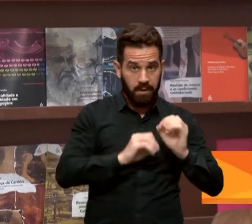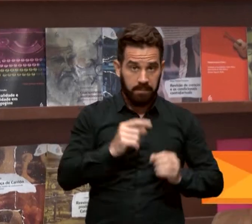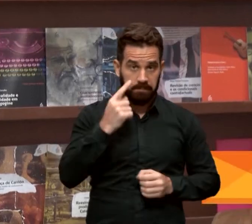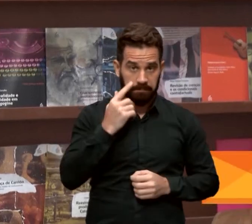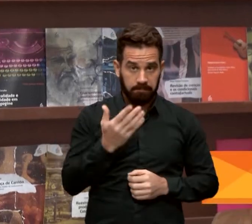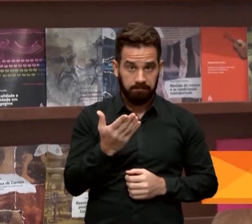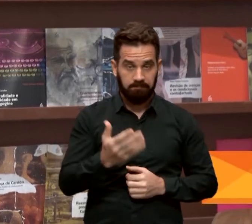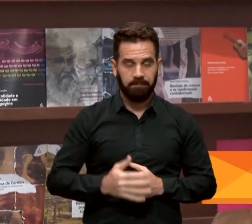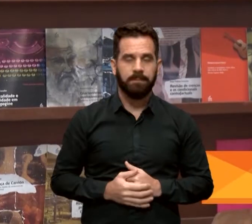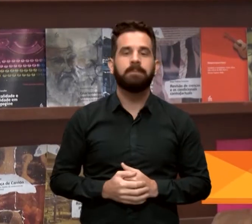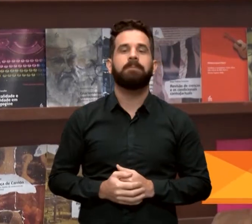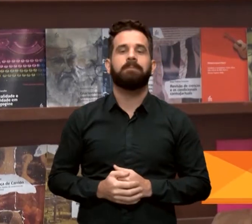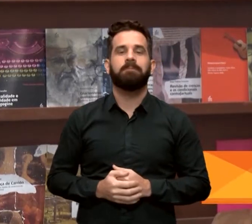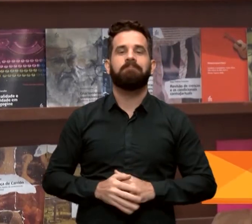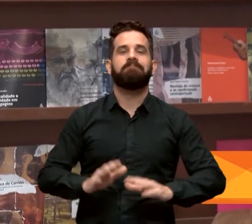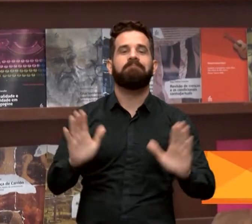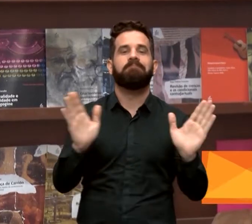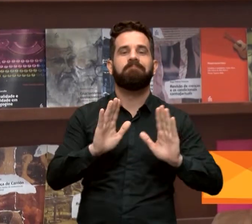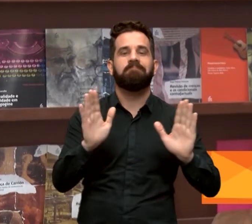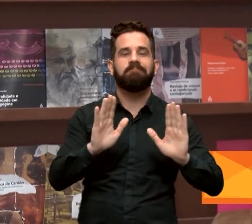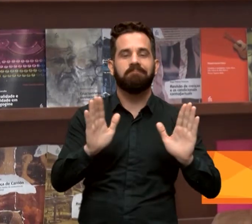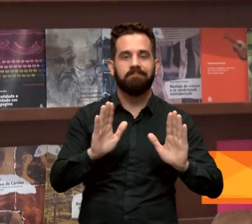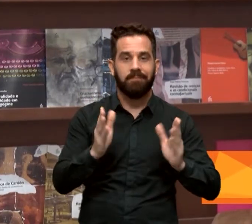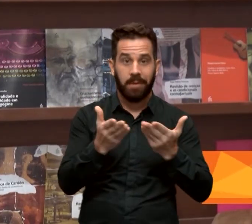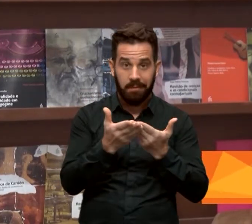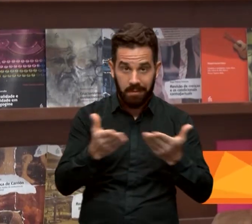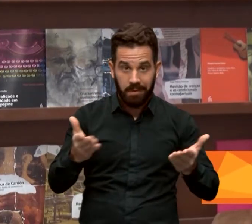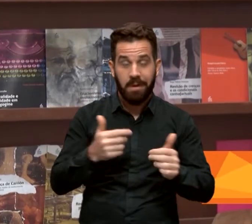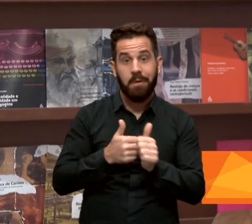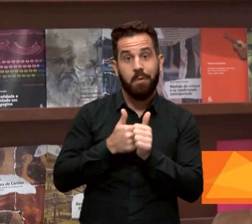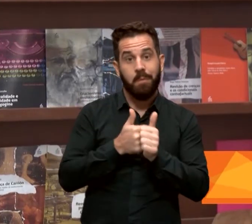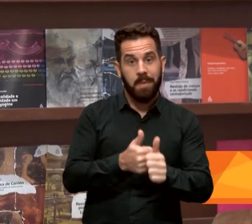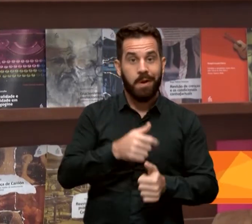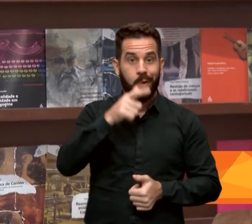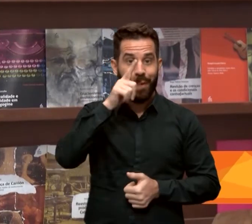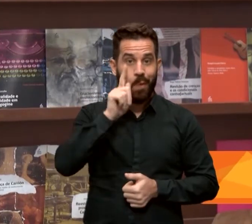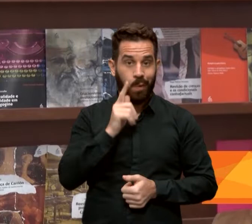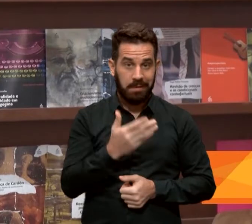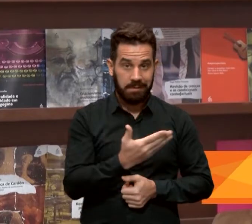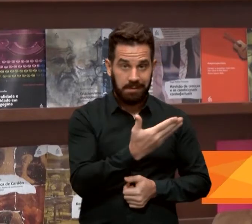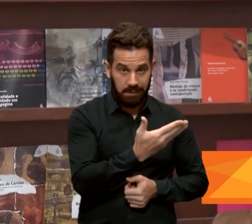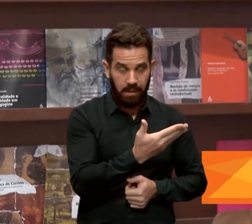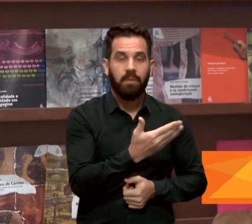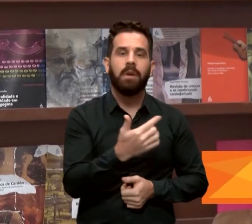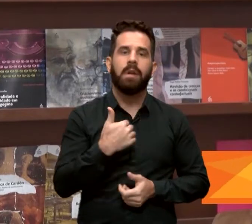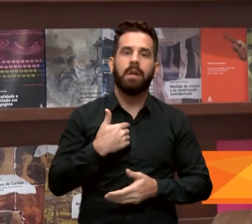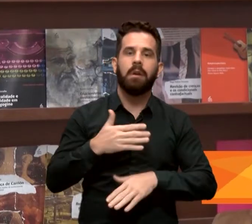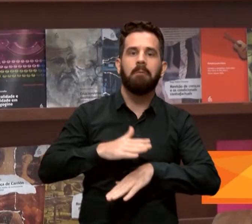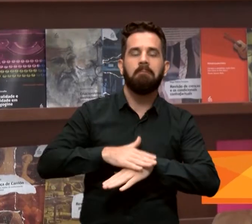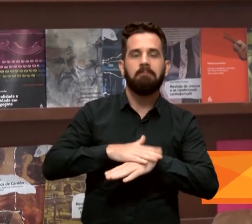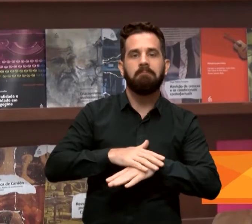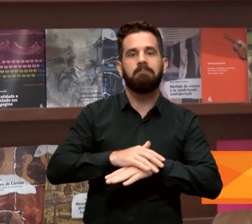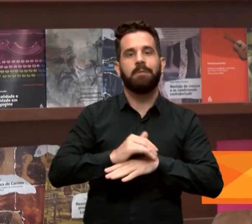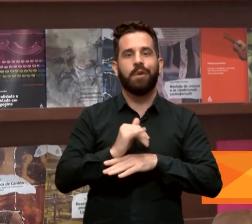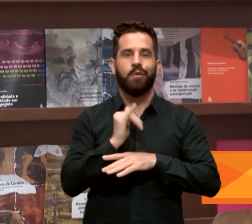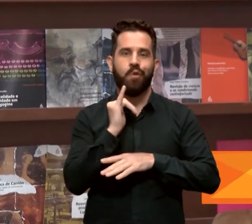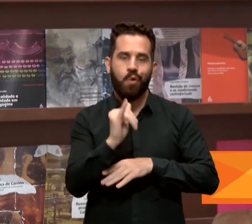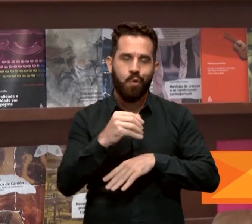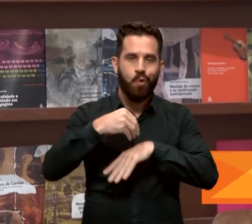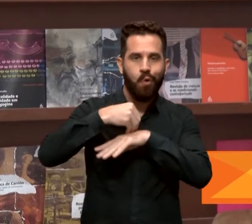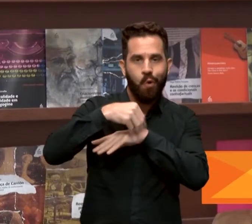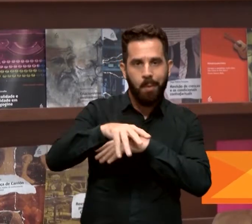Olá pra você que nos acompanha, como vai? Tudo bem? Eu sou Gustavo Soares e chegou o momento de eu te recomendar os melhores livros